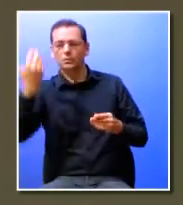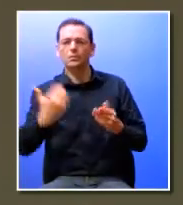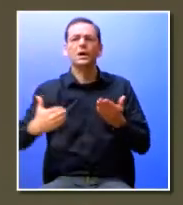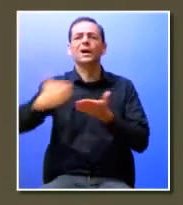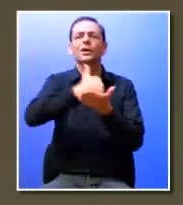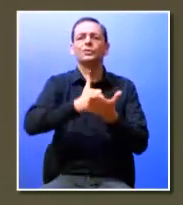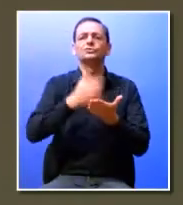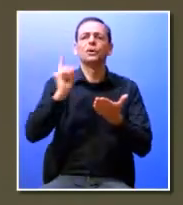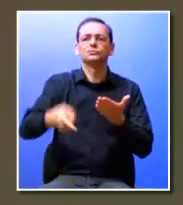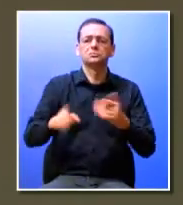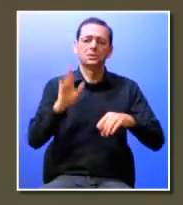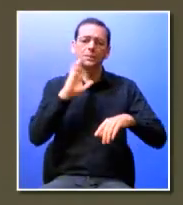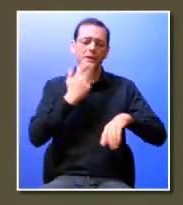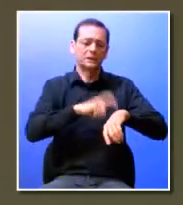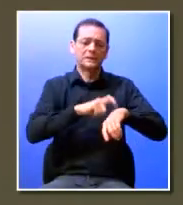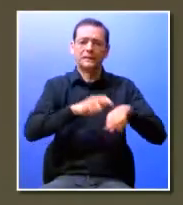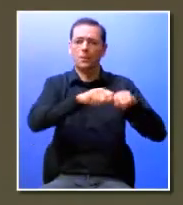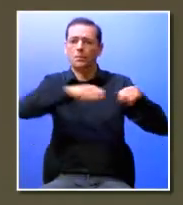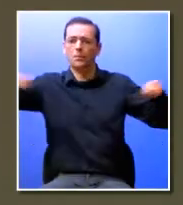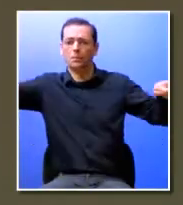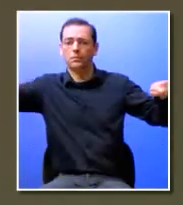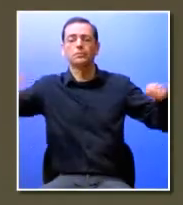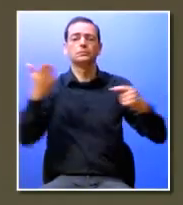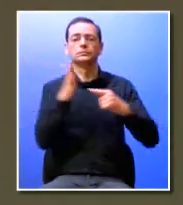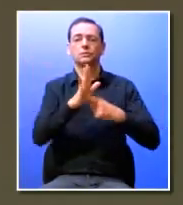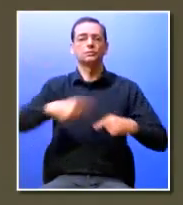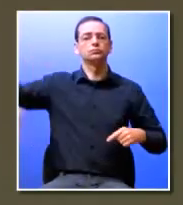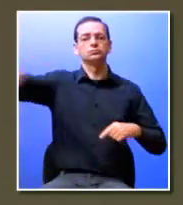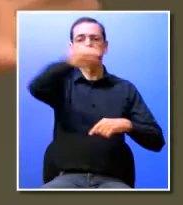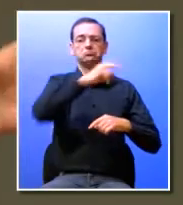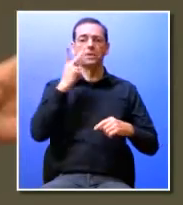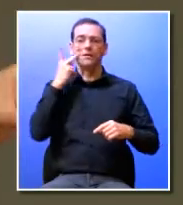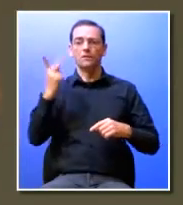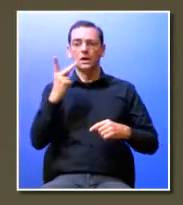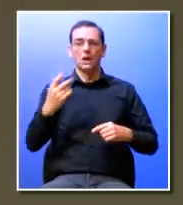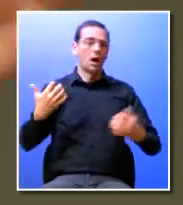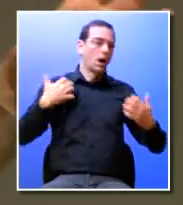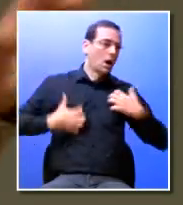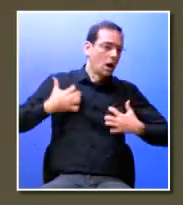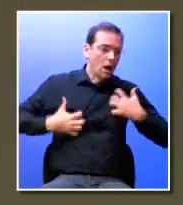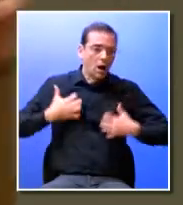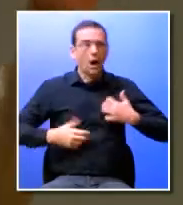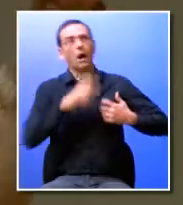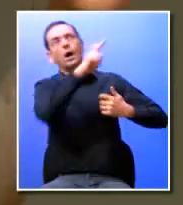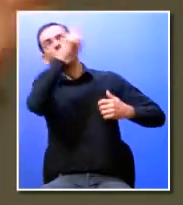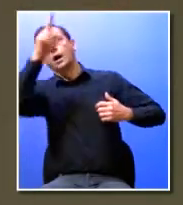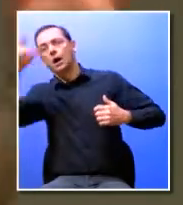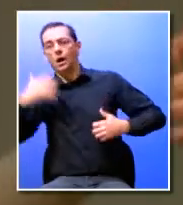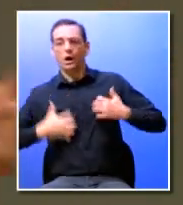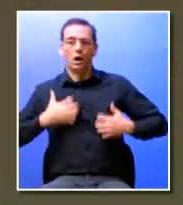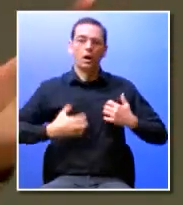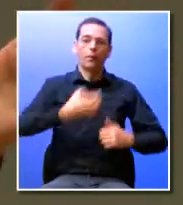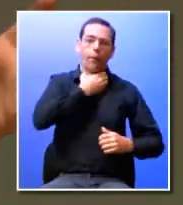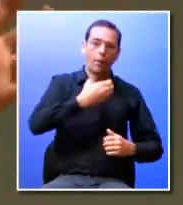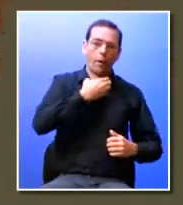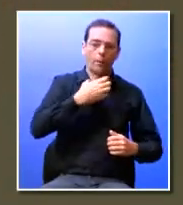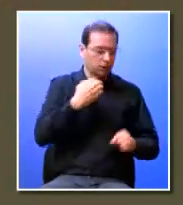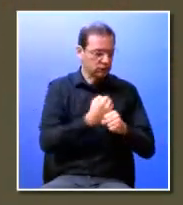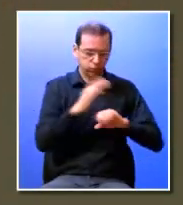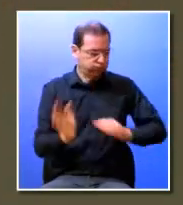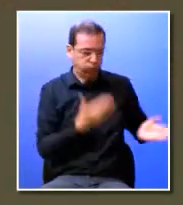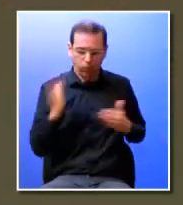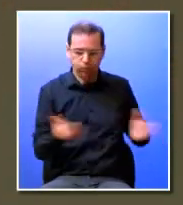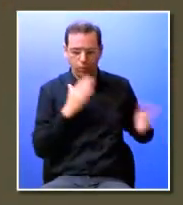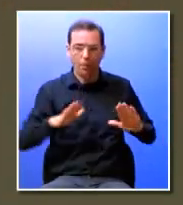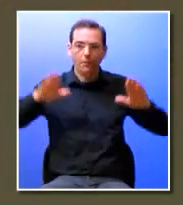recurso tão básico como tempo porque todos nós hoje em dia temos vidas caóticas nós corremos tarefa através de tarefa e parece que não